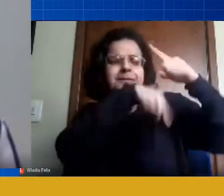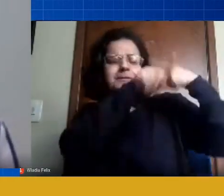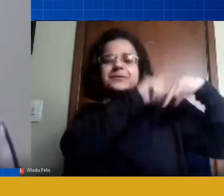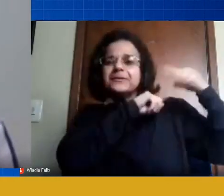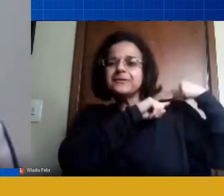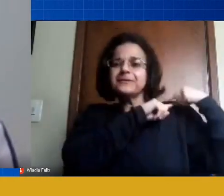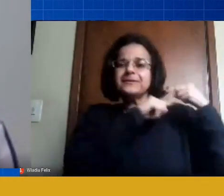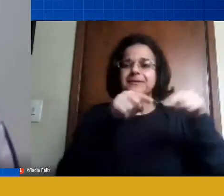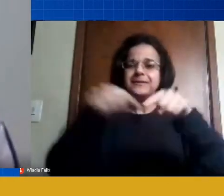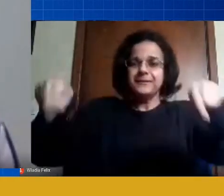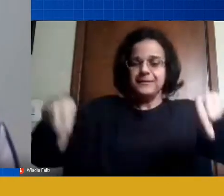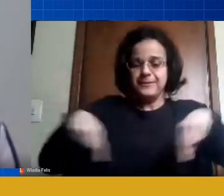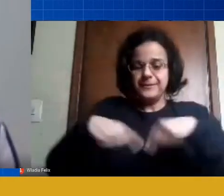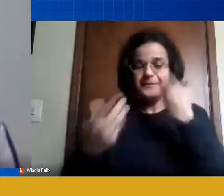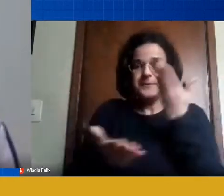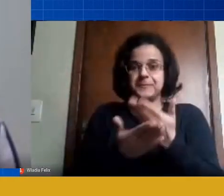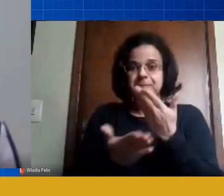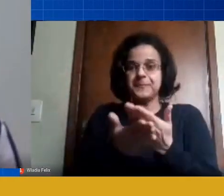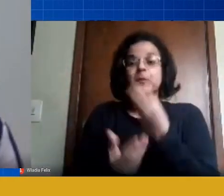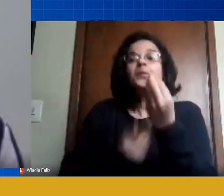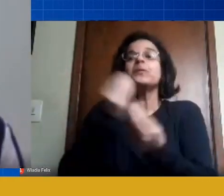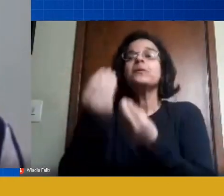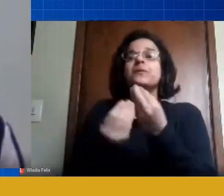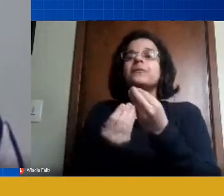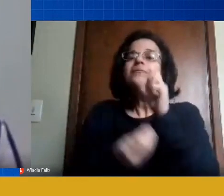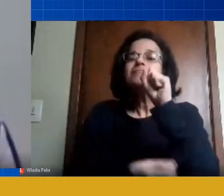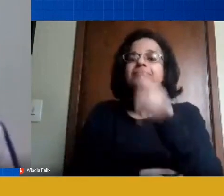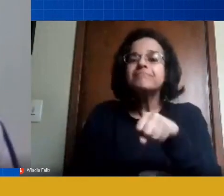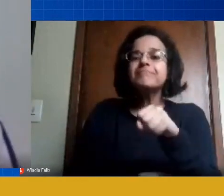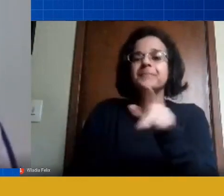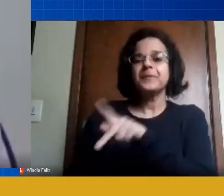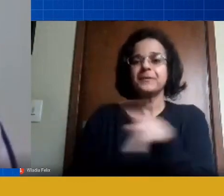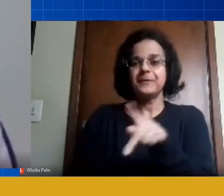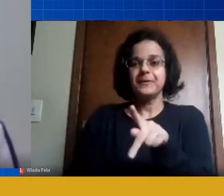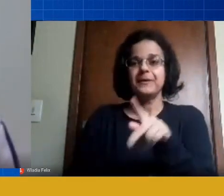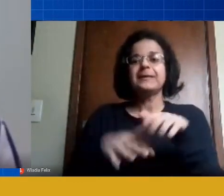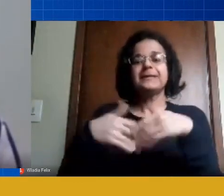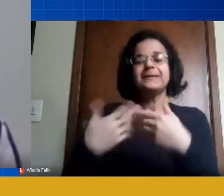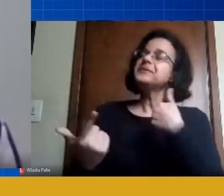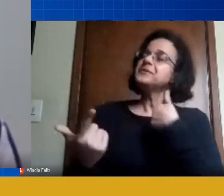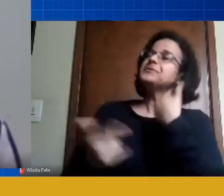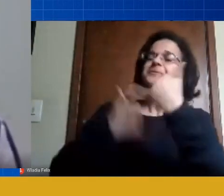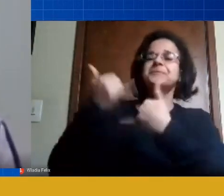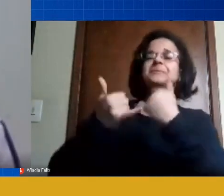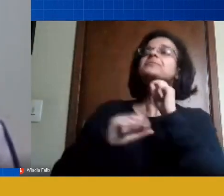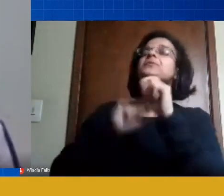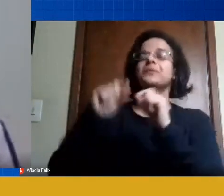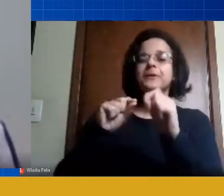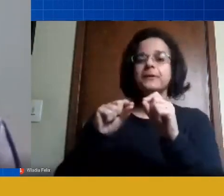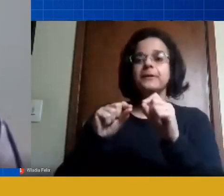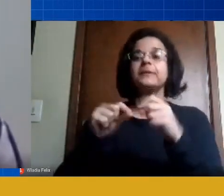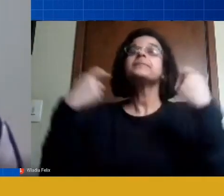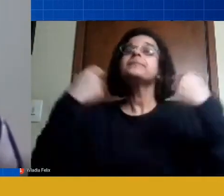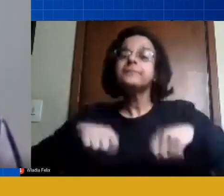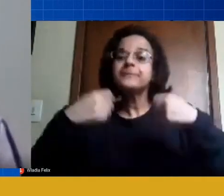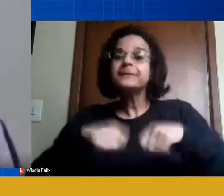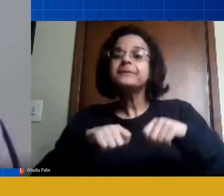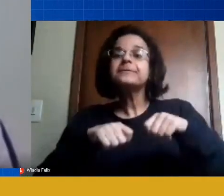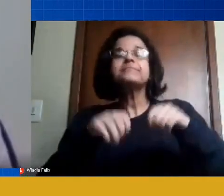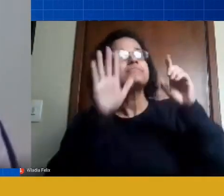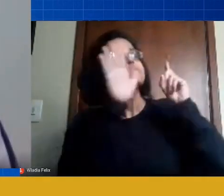eu sempre brinco assim, meninas, pensem, a profissão de professor é aquela que a gente tem um exemplo, porque nós